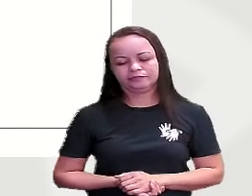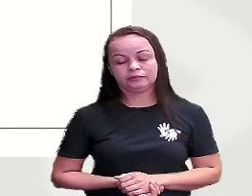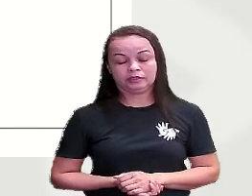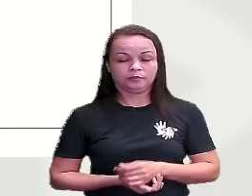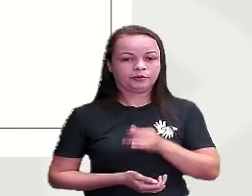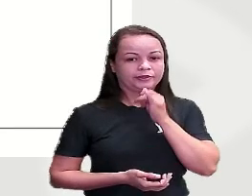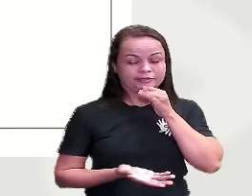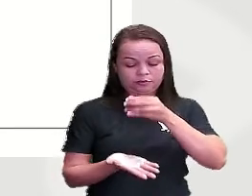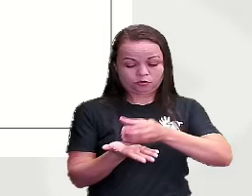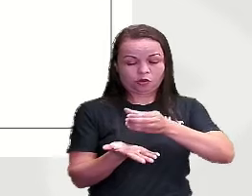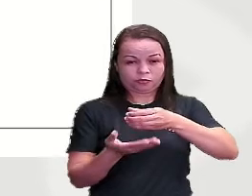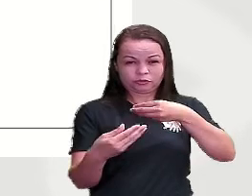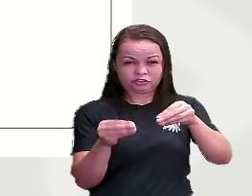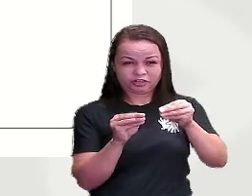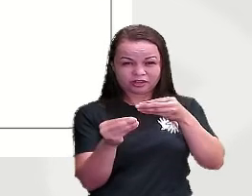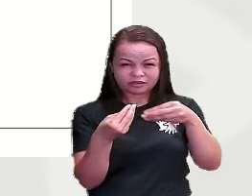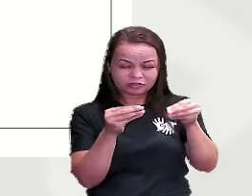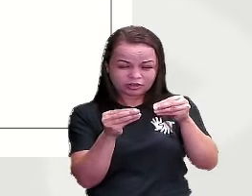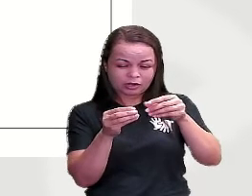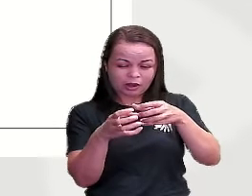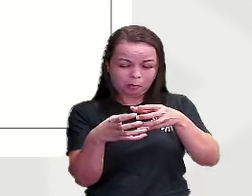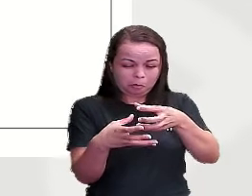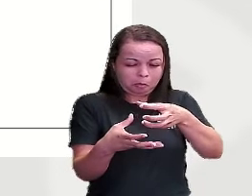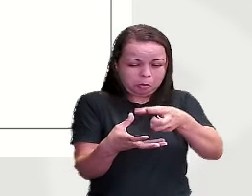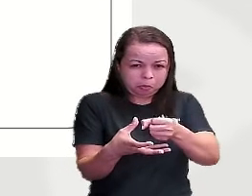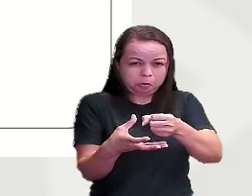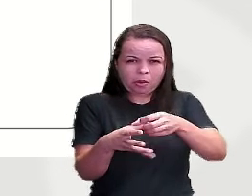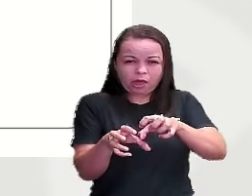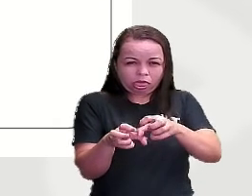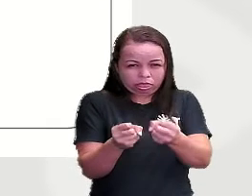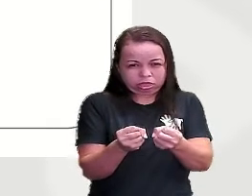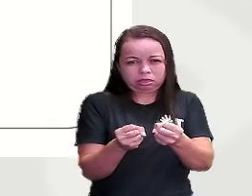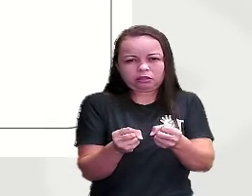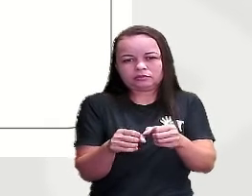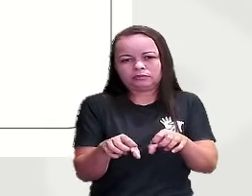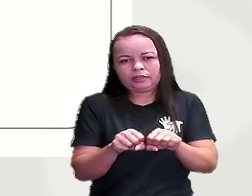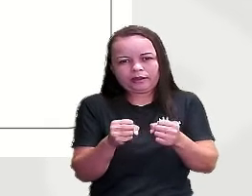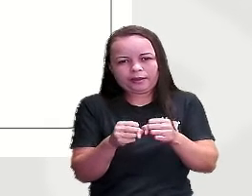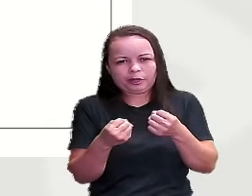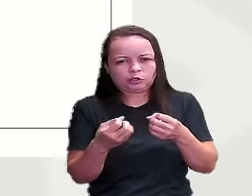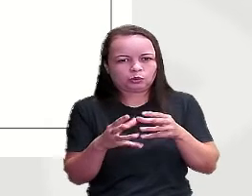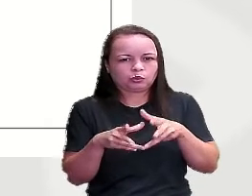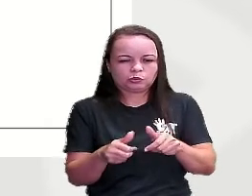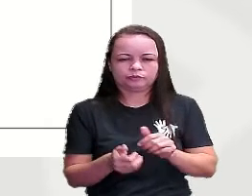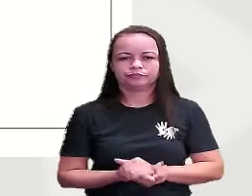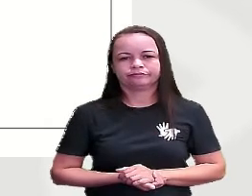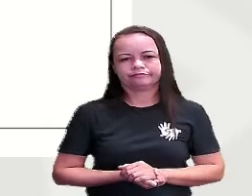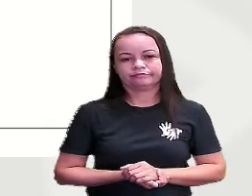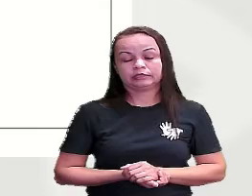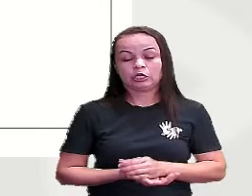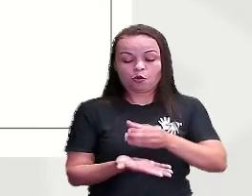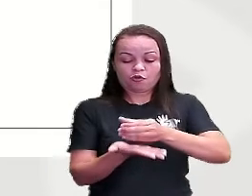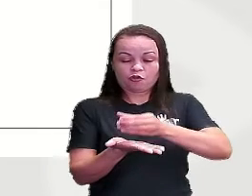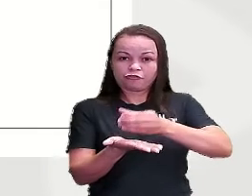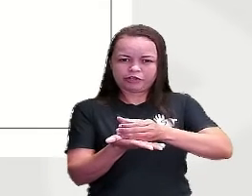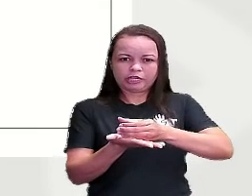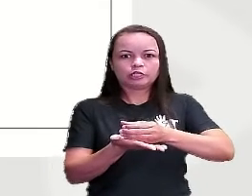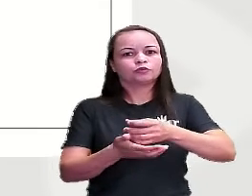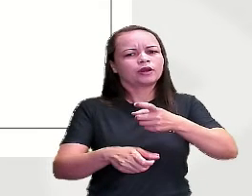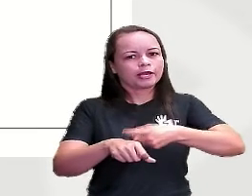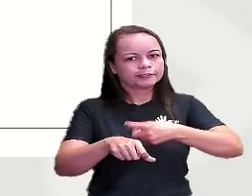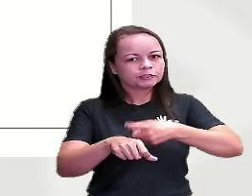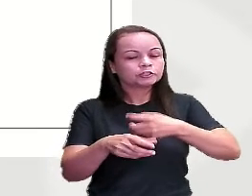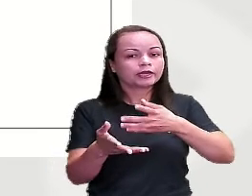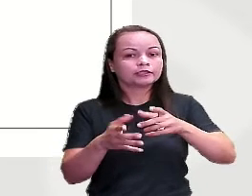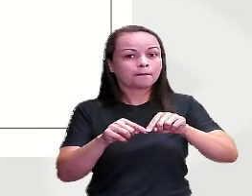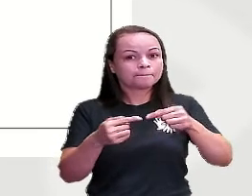descartável Ele é mais frágil Você apertou Ele machucou Ele se desmancha O vidro Ele é mais resistente Mas se você deixar